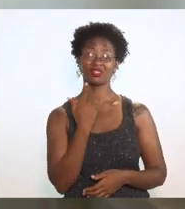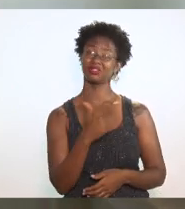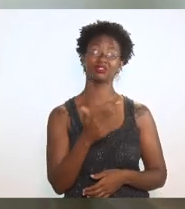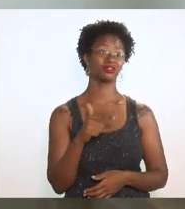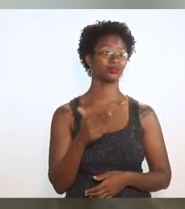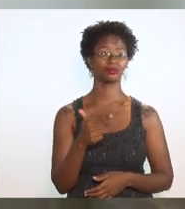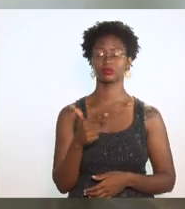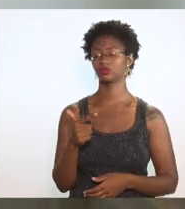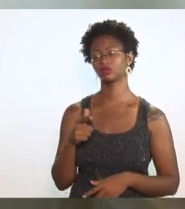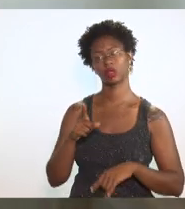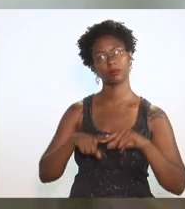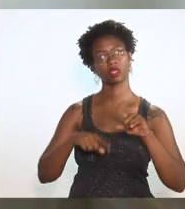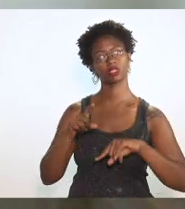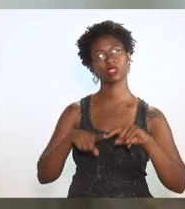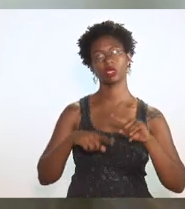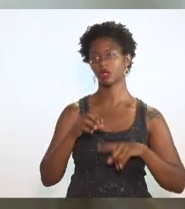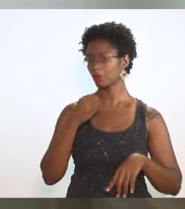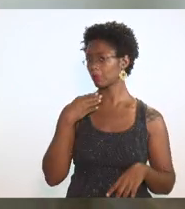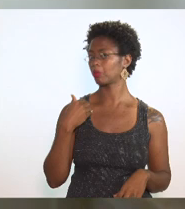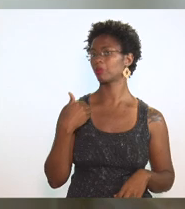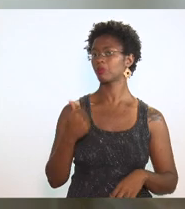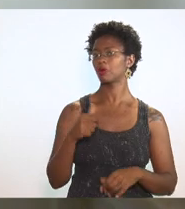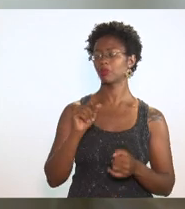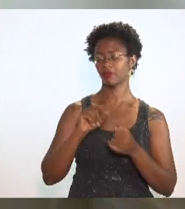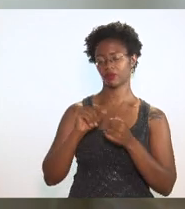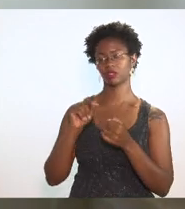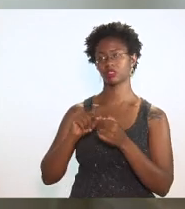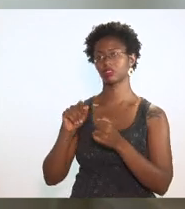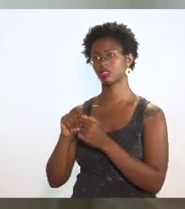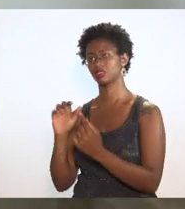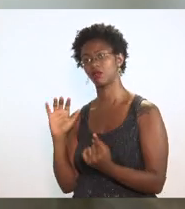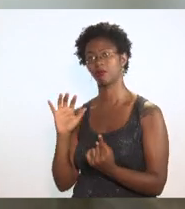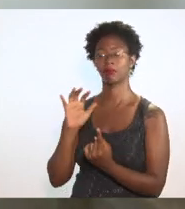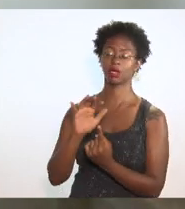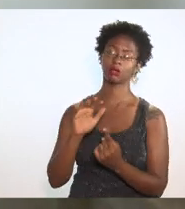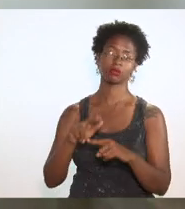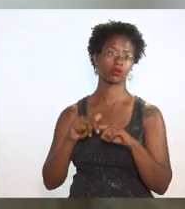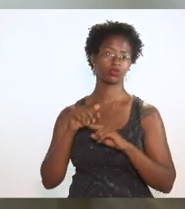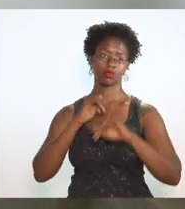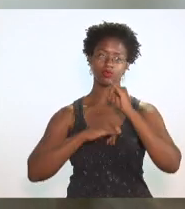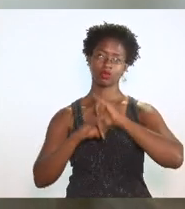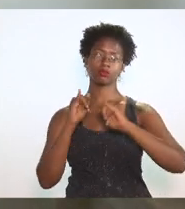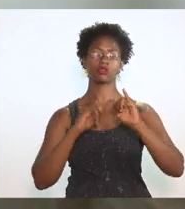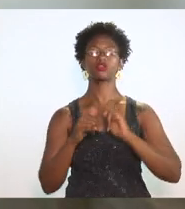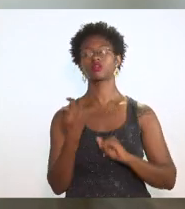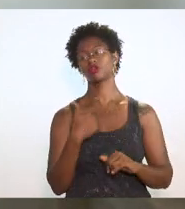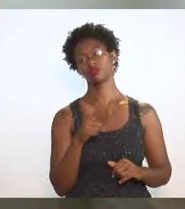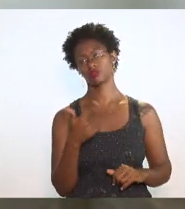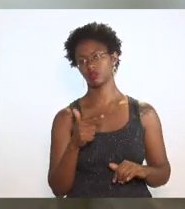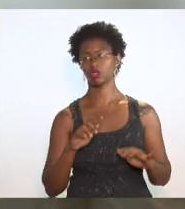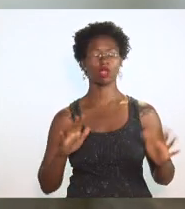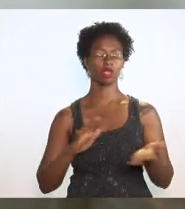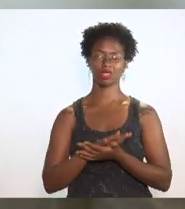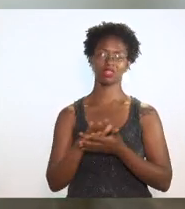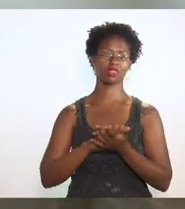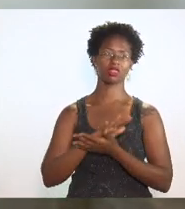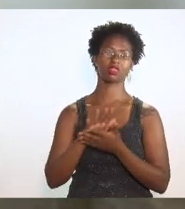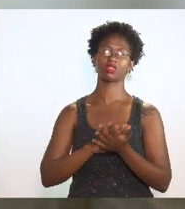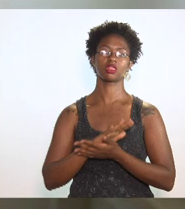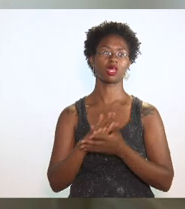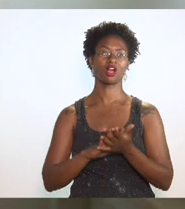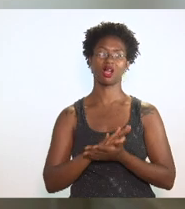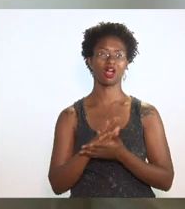suficientes para rodar esses impactos, porque não tem dados, não tem séries históricas, não tem os alimentos